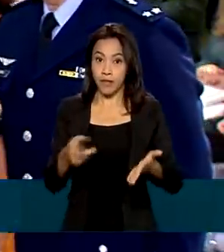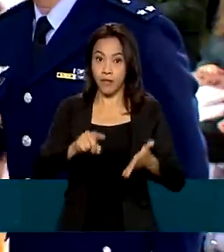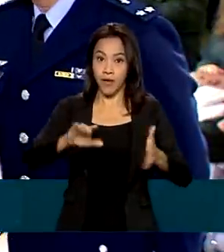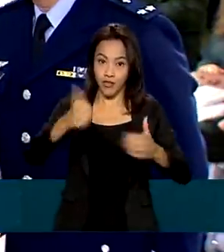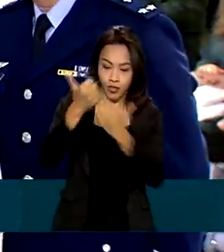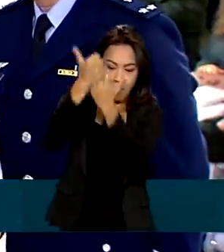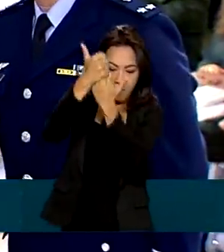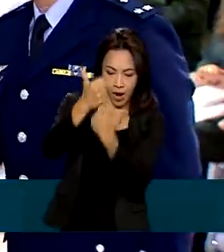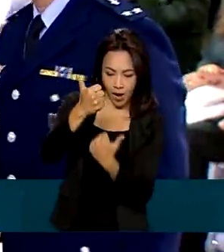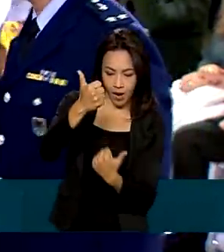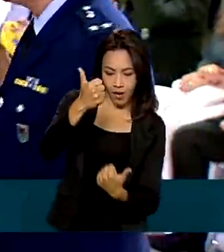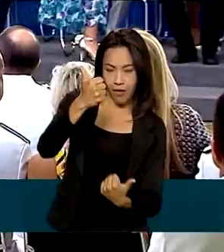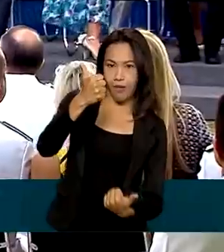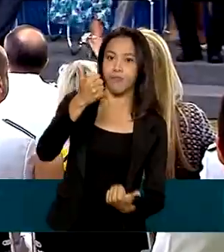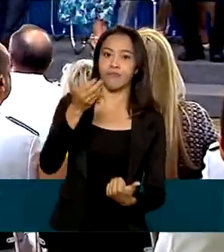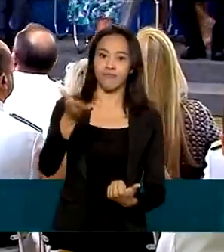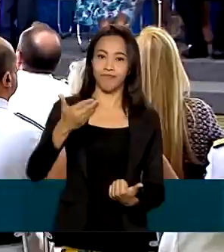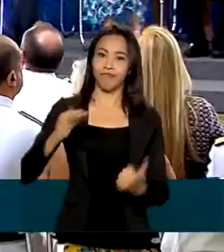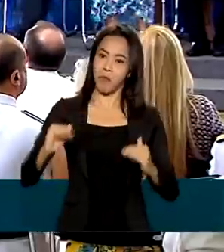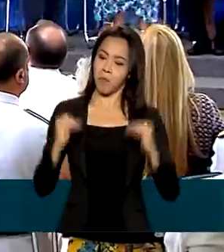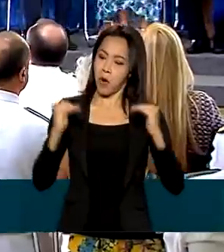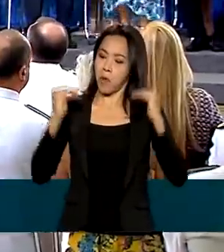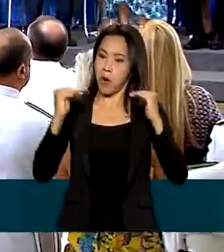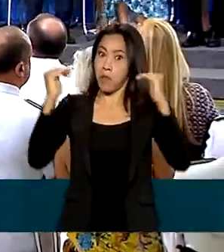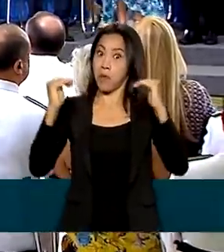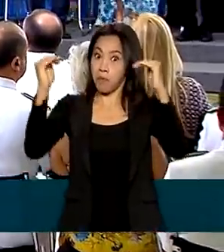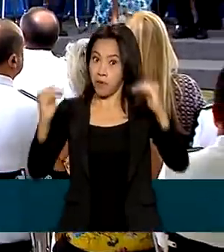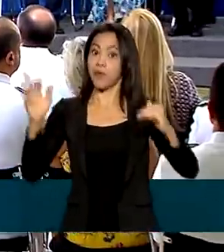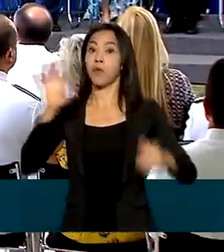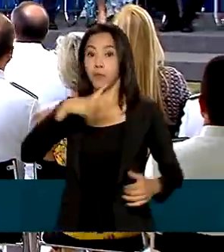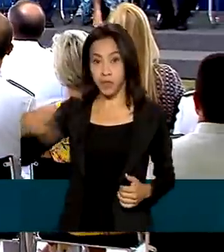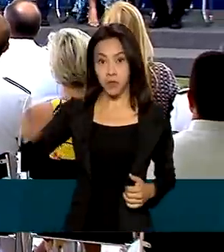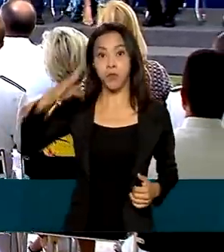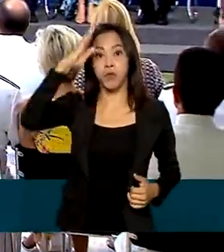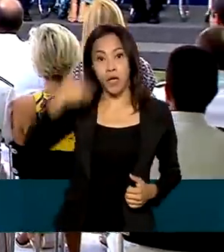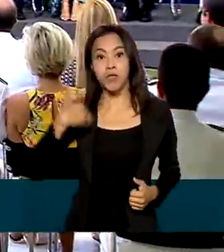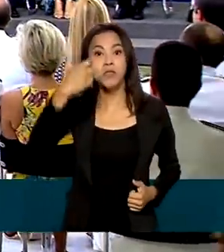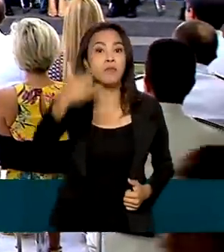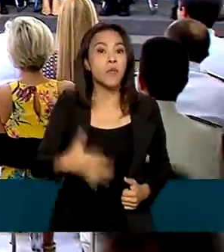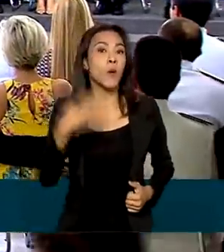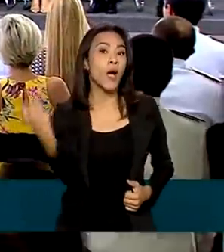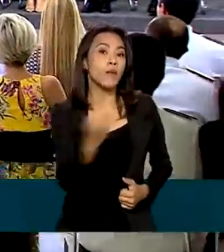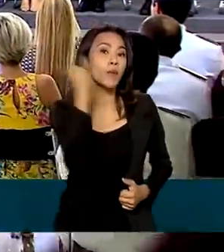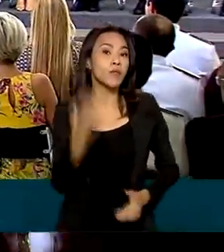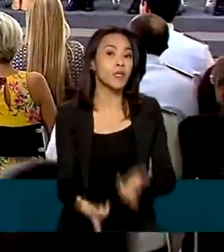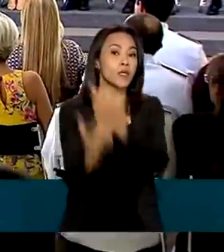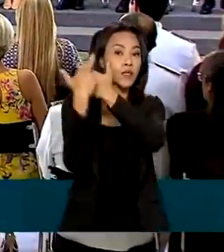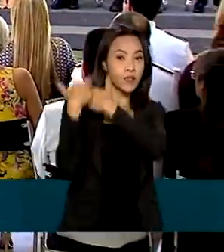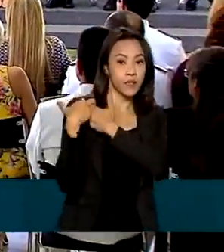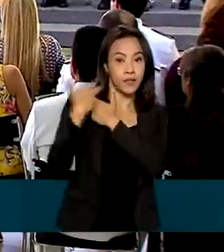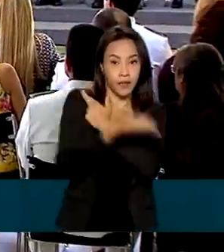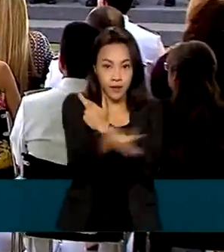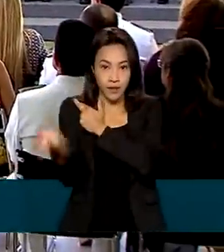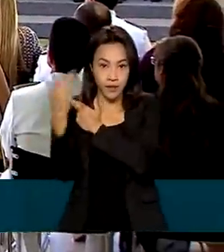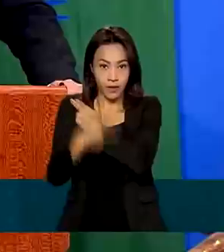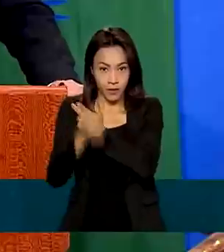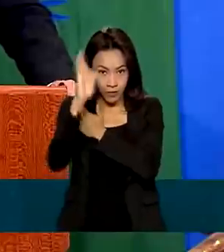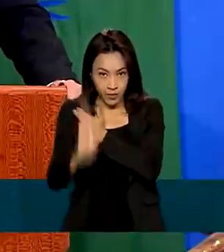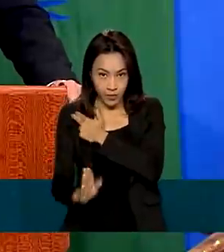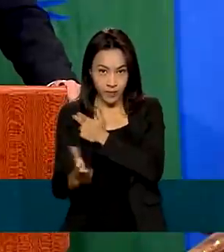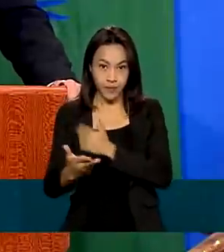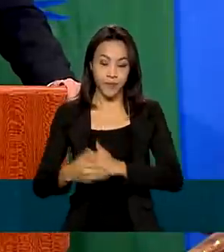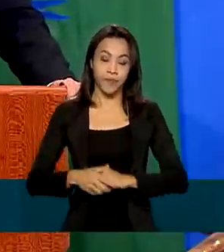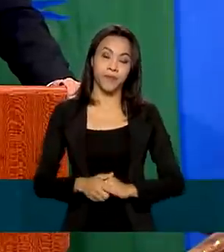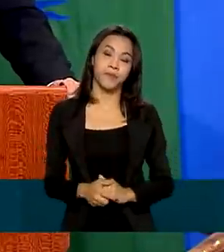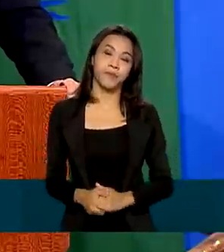promoção de oficiais generais, o presidente Jair Bolsonaro destacou a importância do papel das Forças Armadas no país. Os